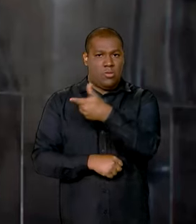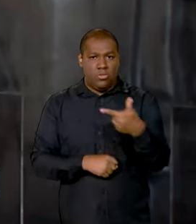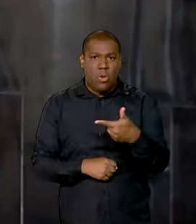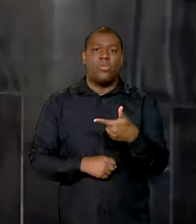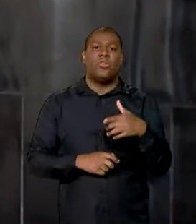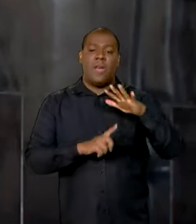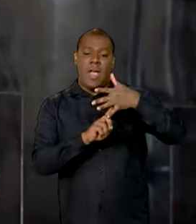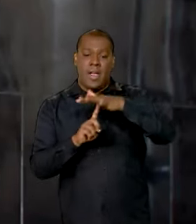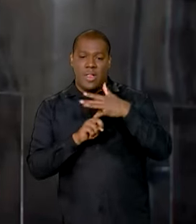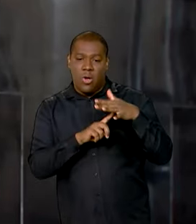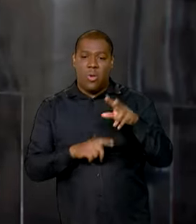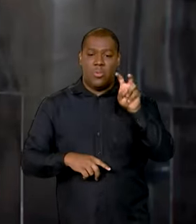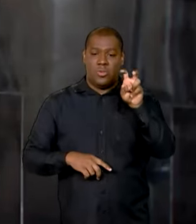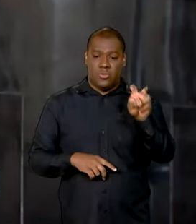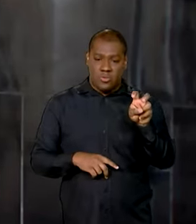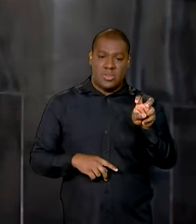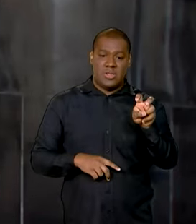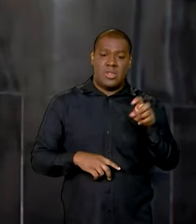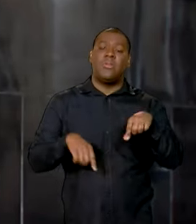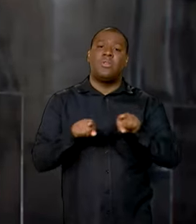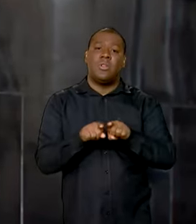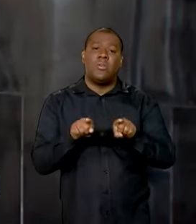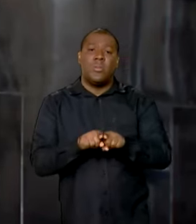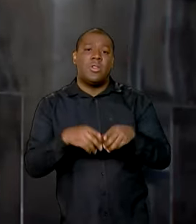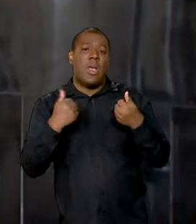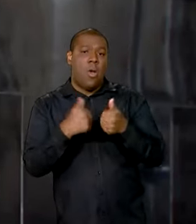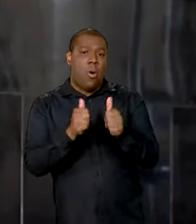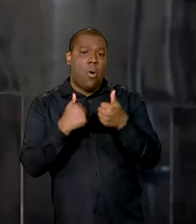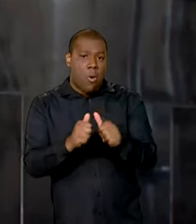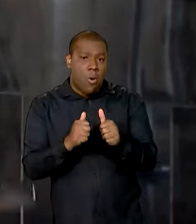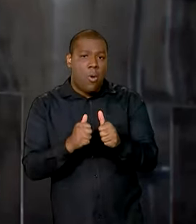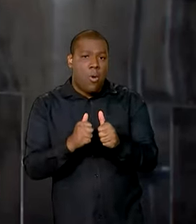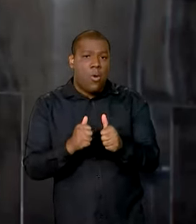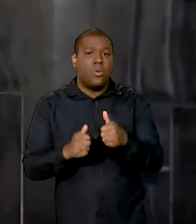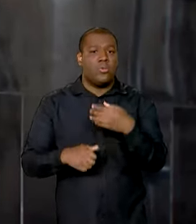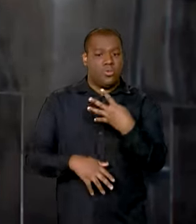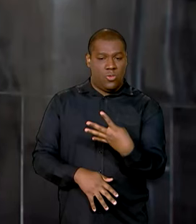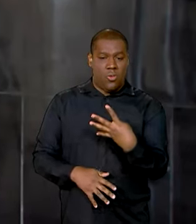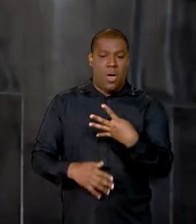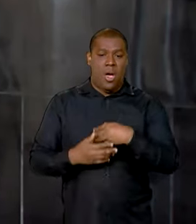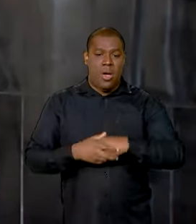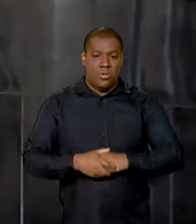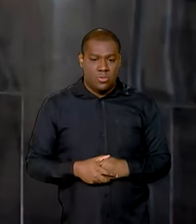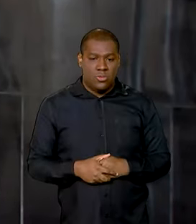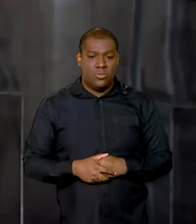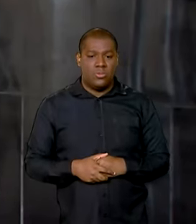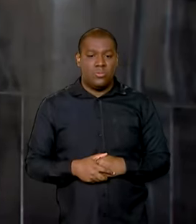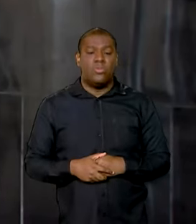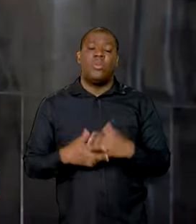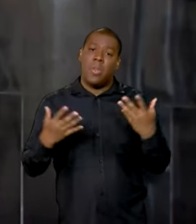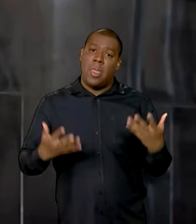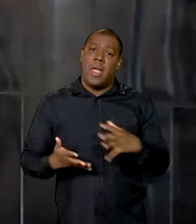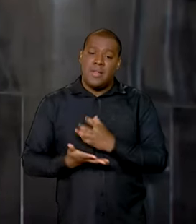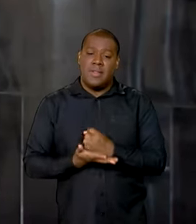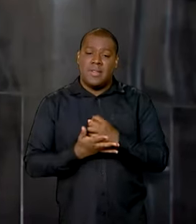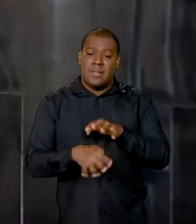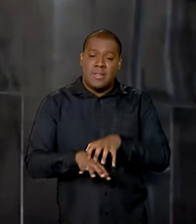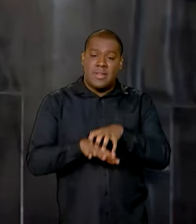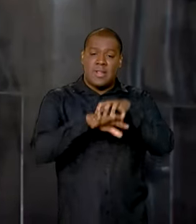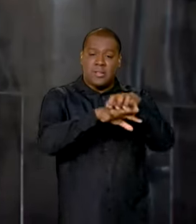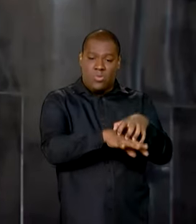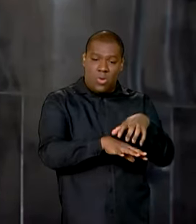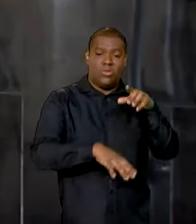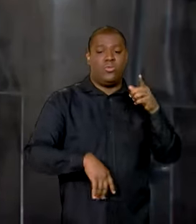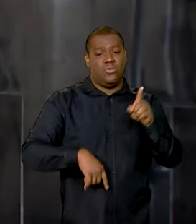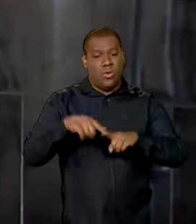e 43 viaturas, além de equipamentos de engenharia para transporte de material e de pessoas. As ações em apoio à Defesa Civil